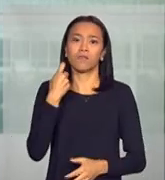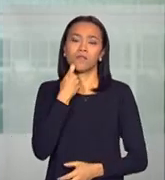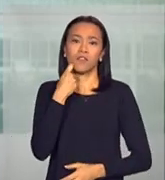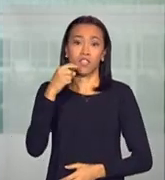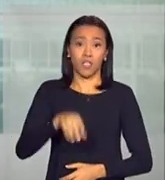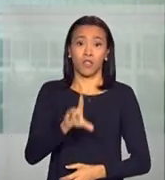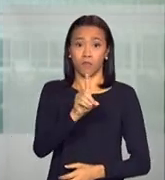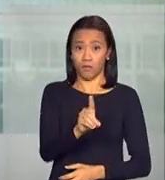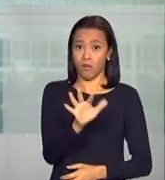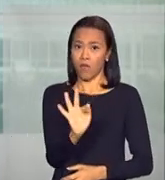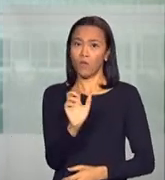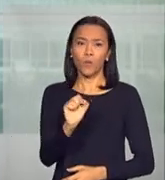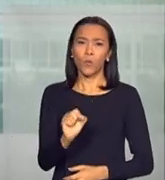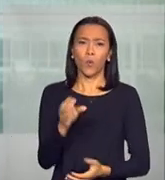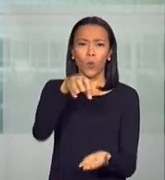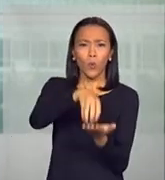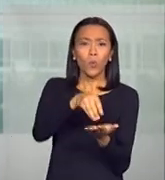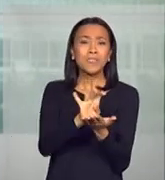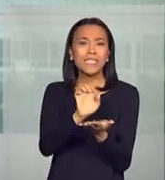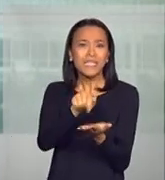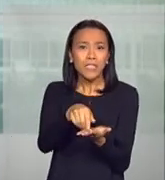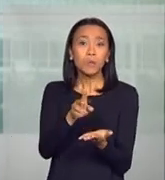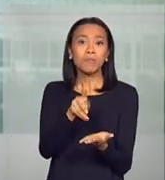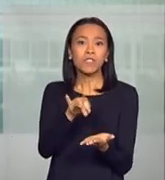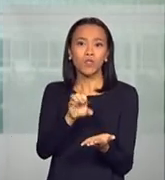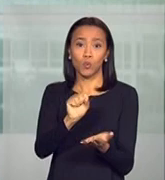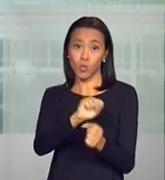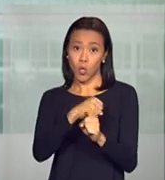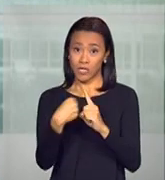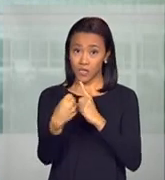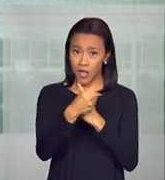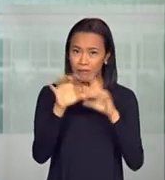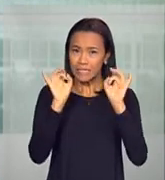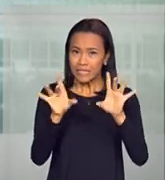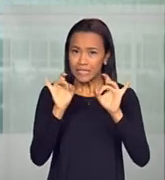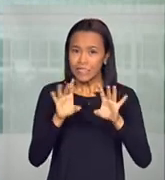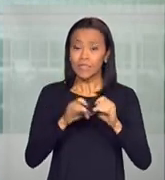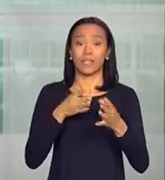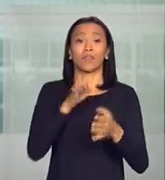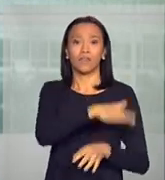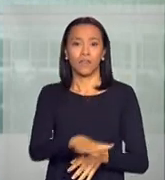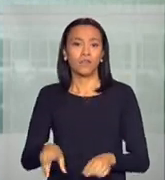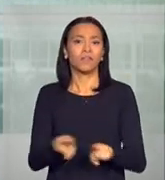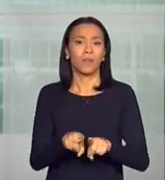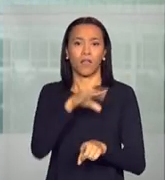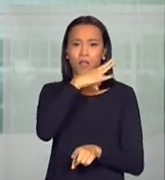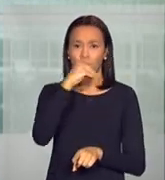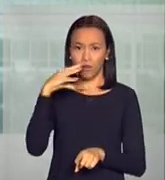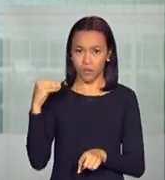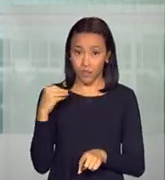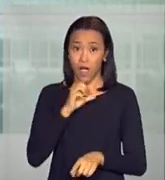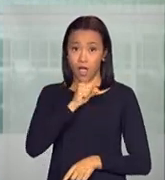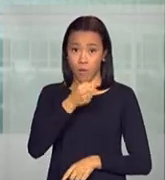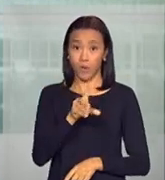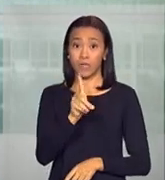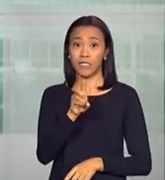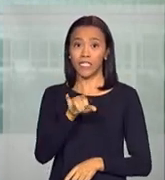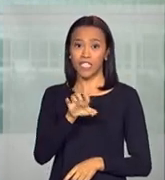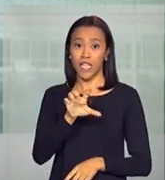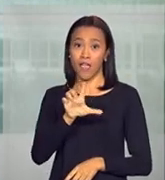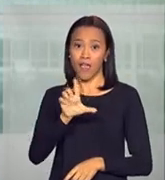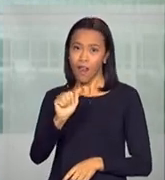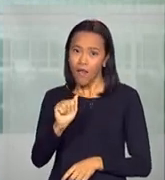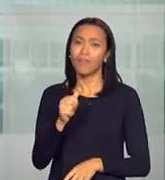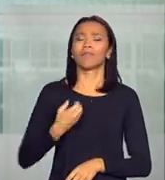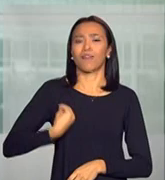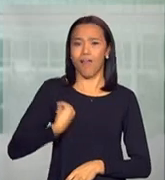Distrito Federal um centro de atenção psicossocial especializado em crianças e adolescentes. A repórter Daniela Almeida